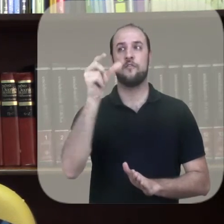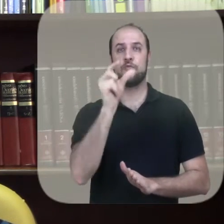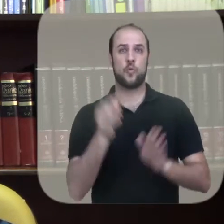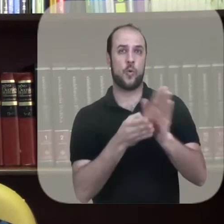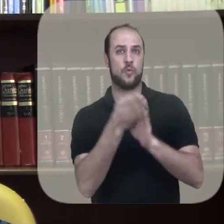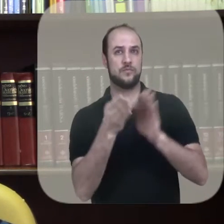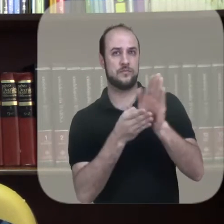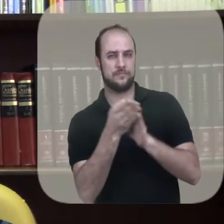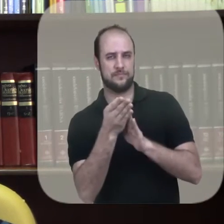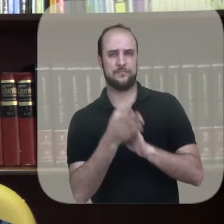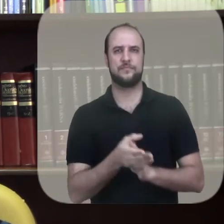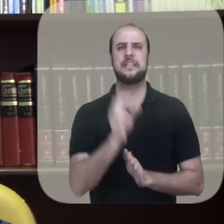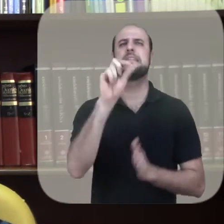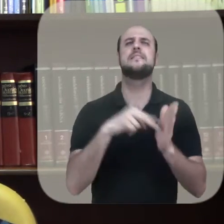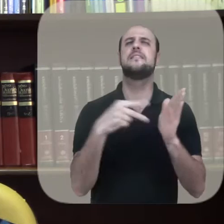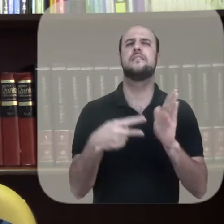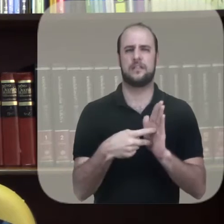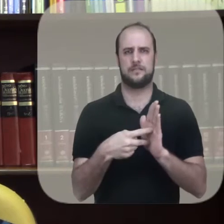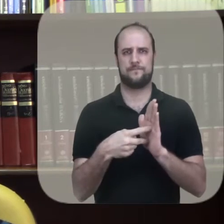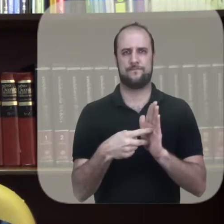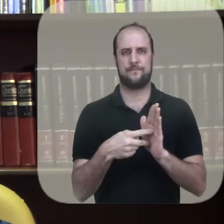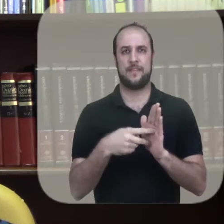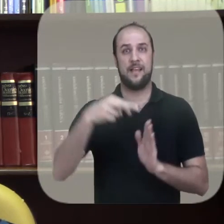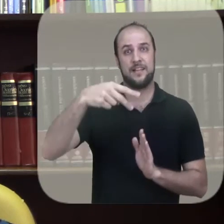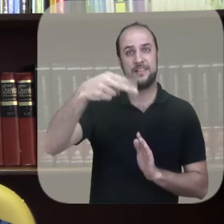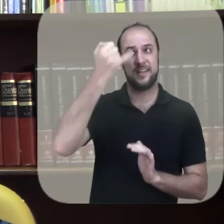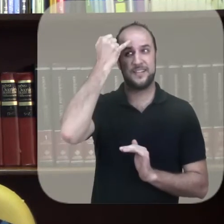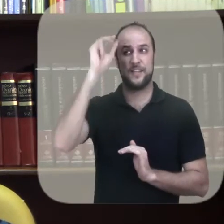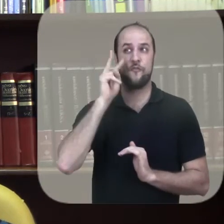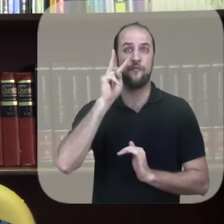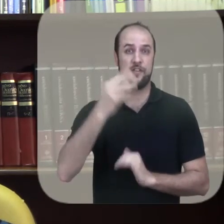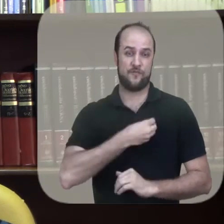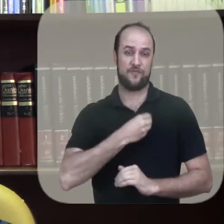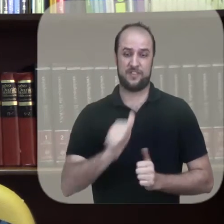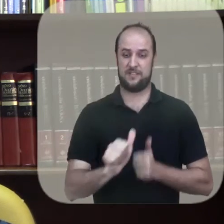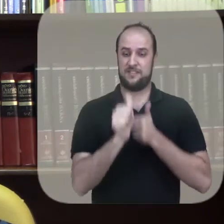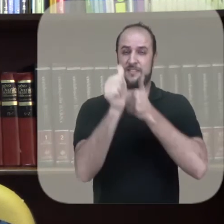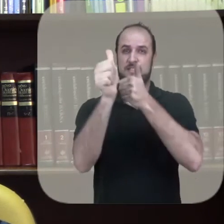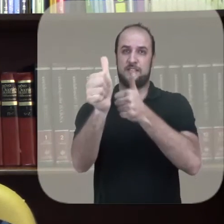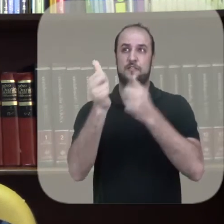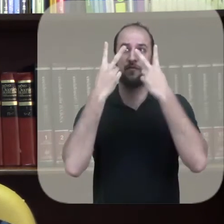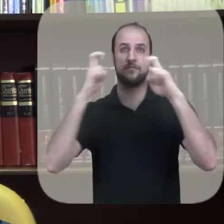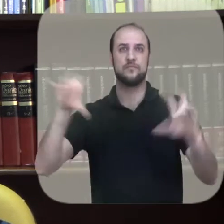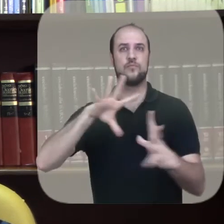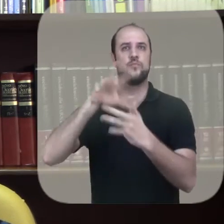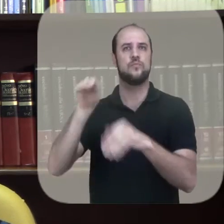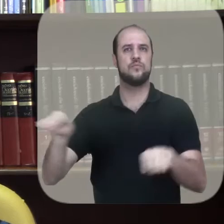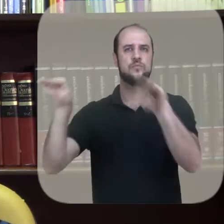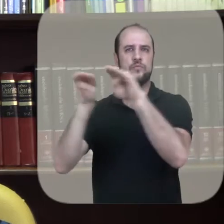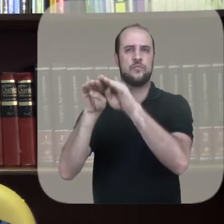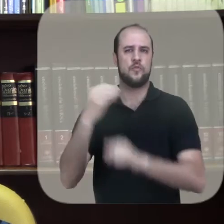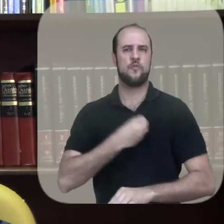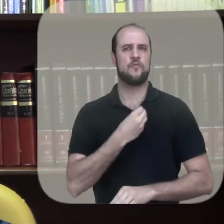é no conselho dos ímpios. O que seria isso? Andar aqui indica nortear a vida, ter a mesma visão do mundo,